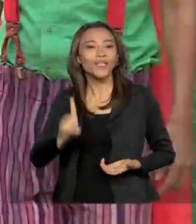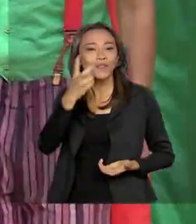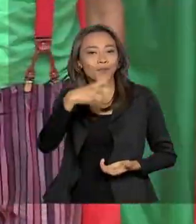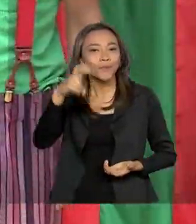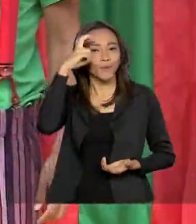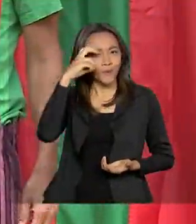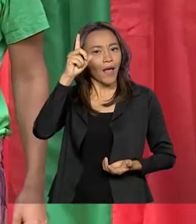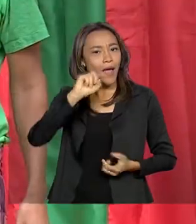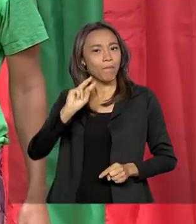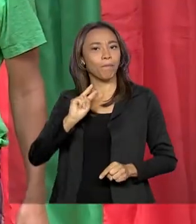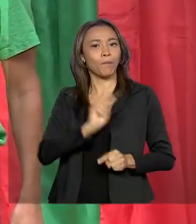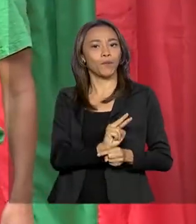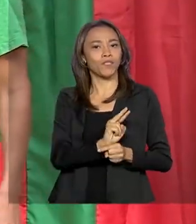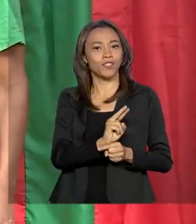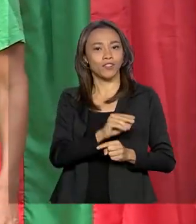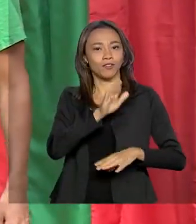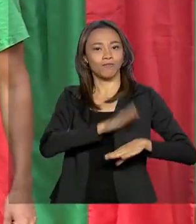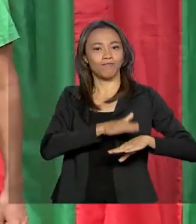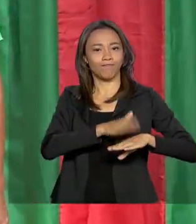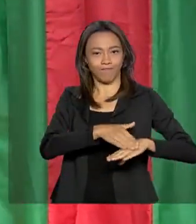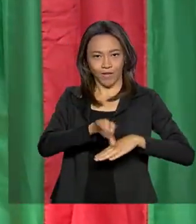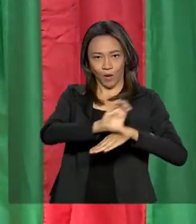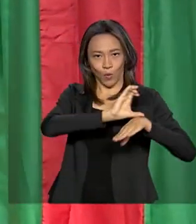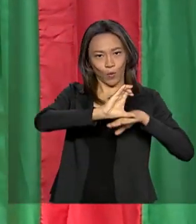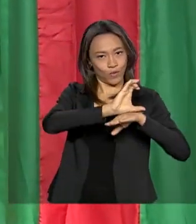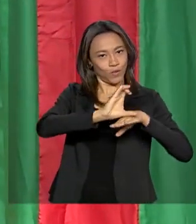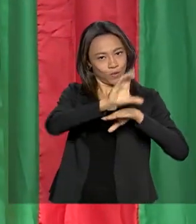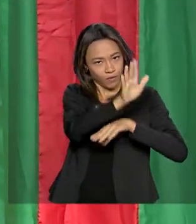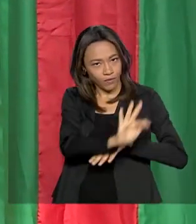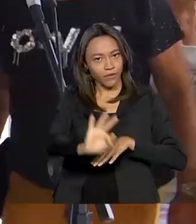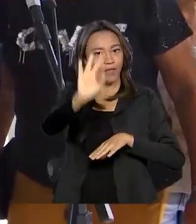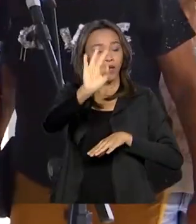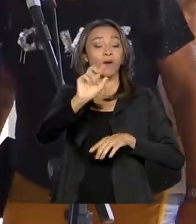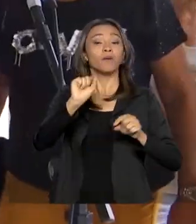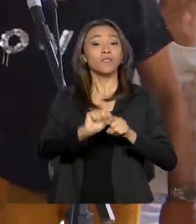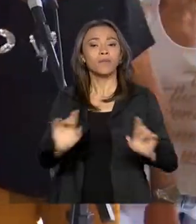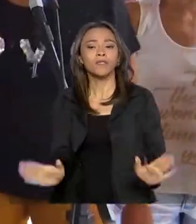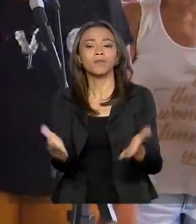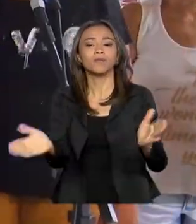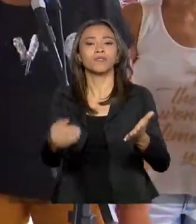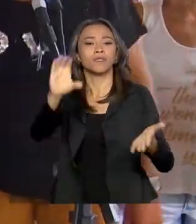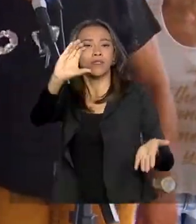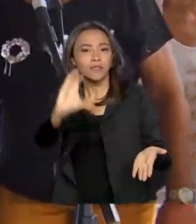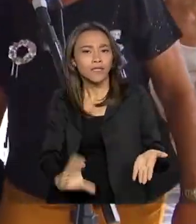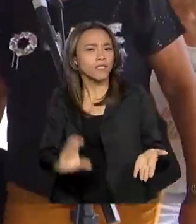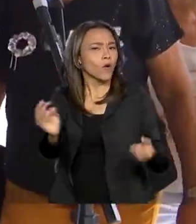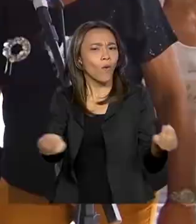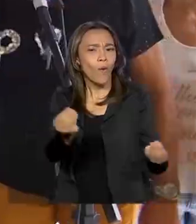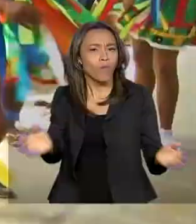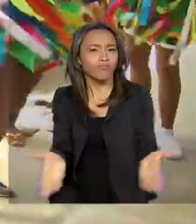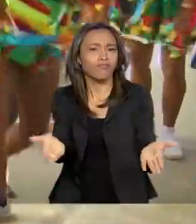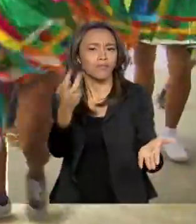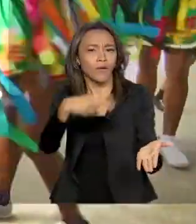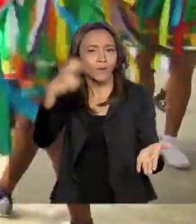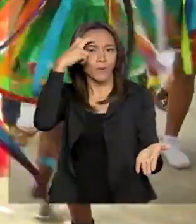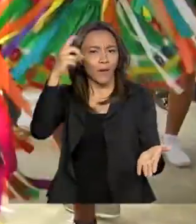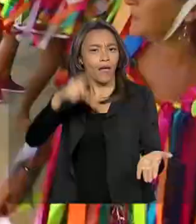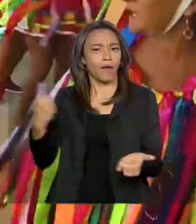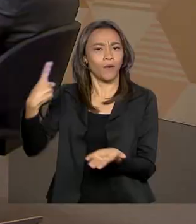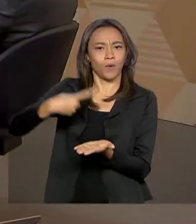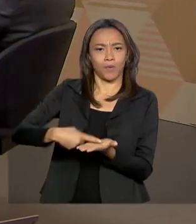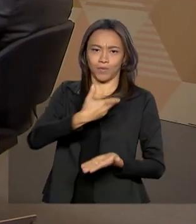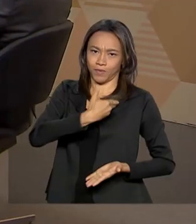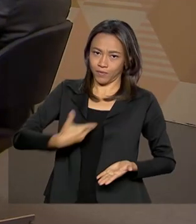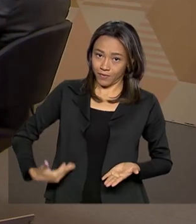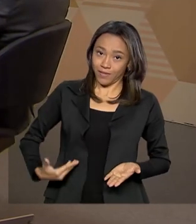são resguardados pela Constituição Federal e promover a cidadania por meio da cultura é um dever do Estado.